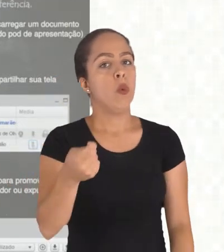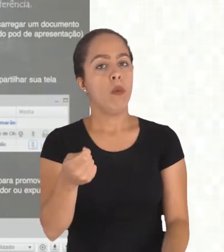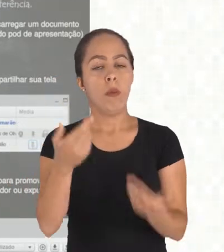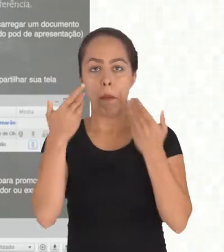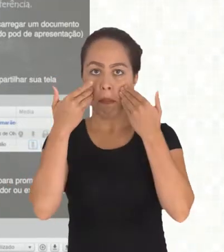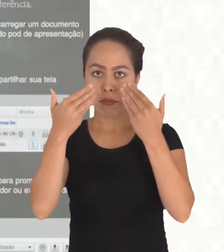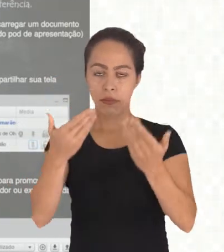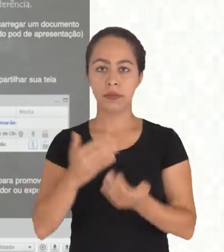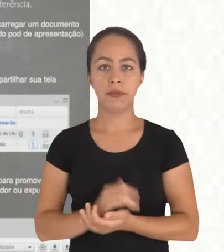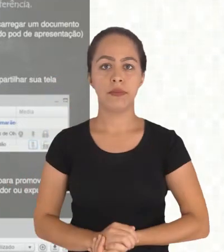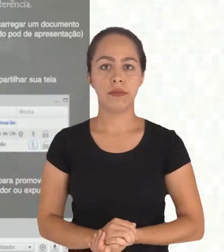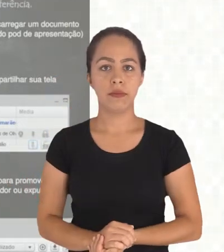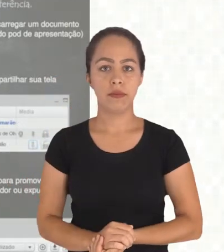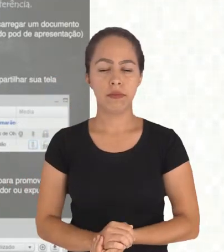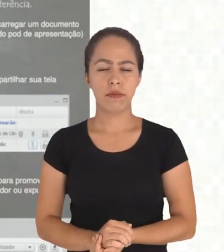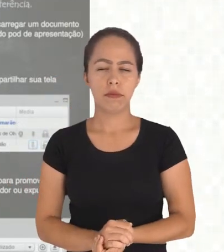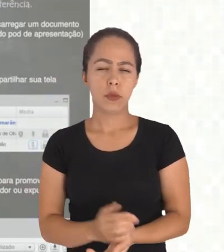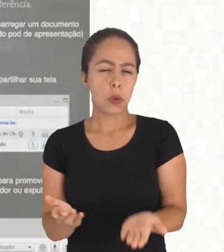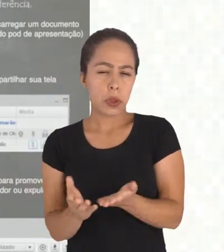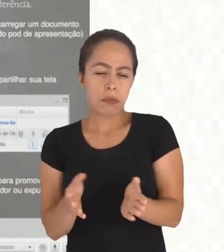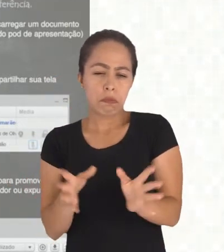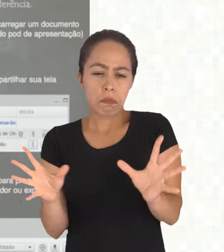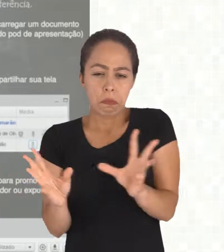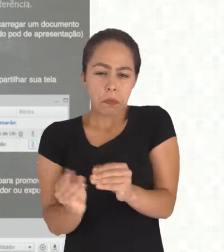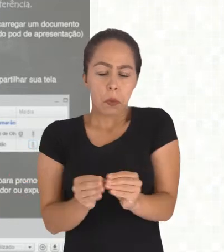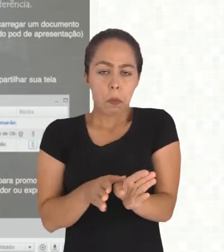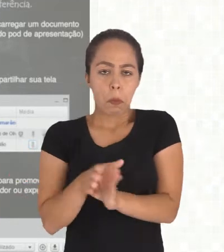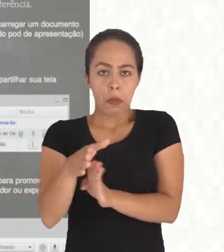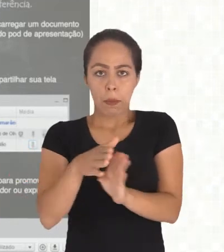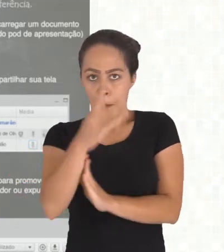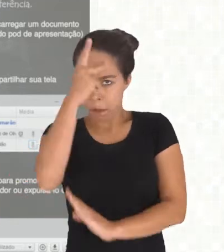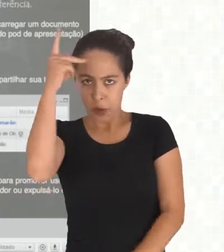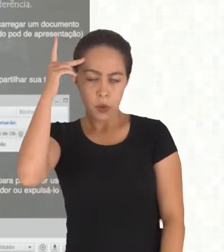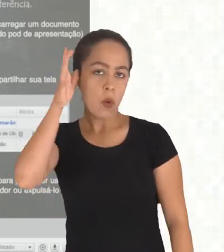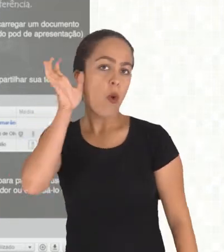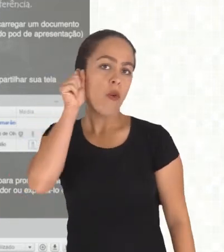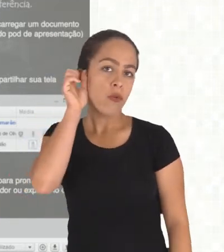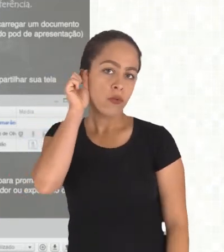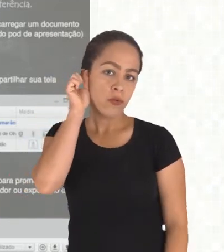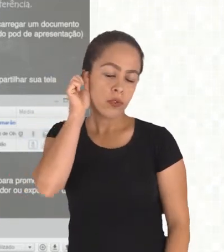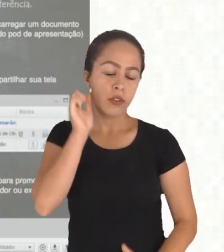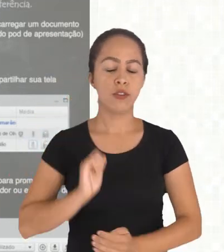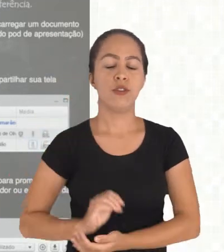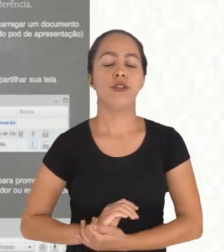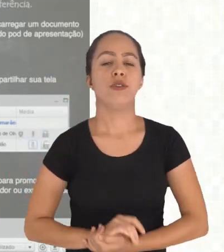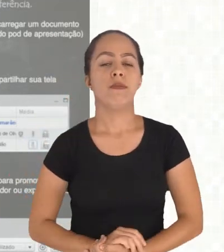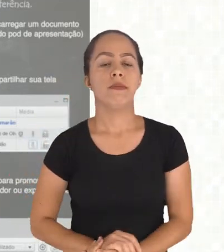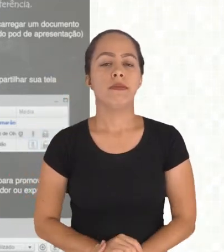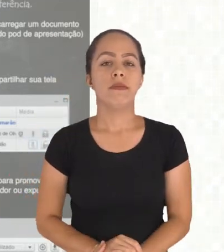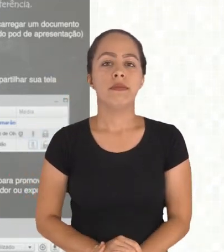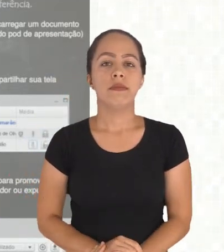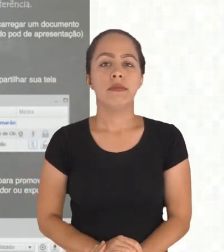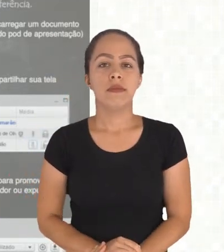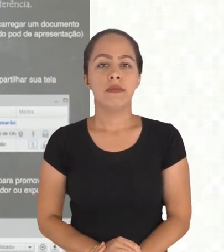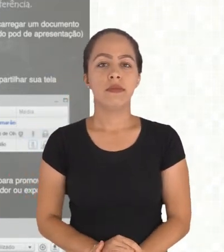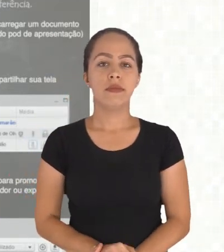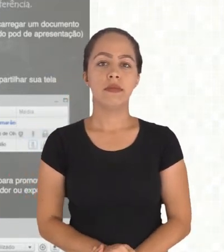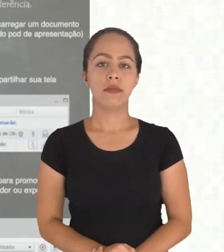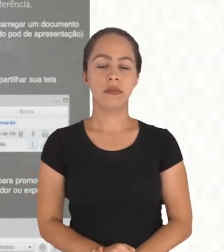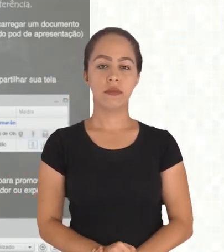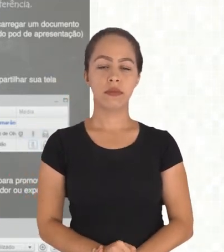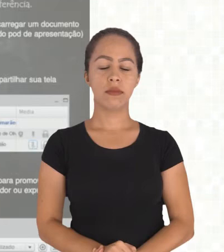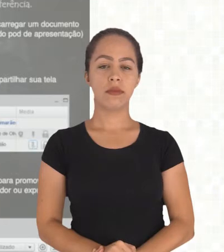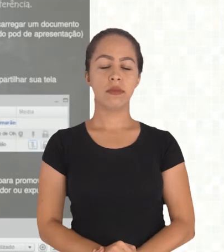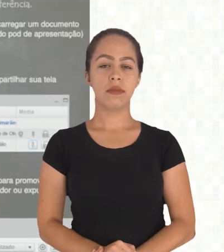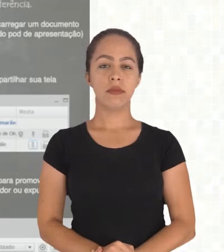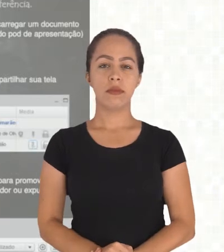para você habilitar seu microfone vai fazer um teste de voz esse teste você tem que se ouvir então é muito importante você